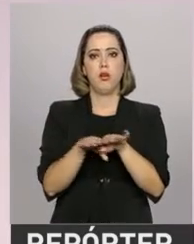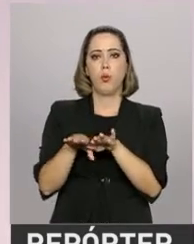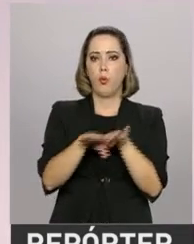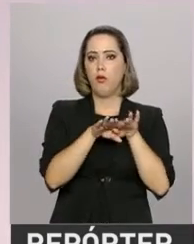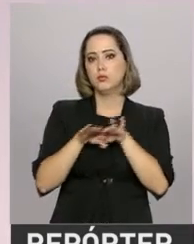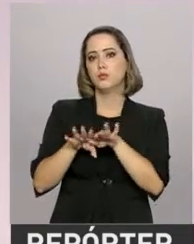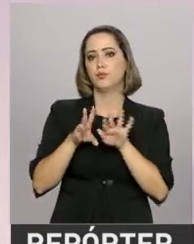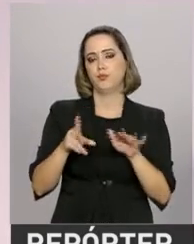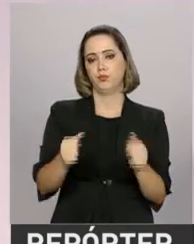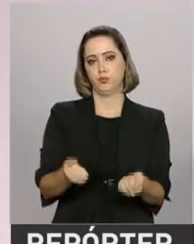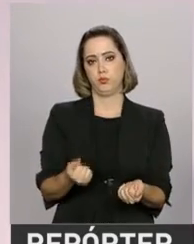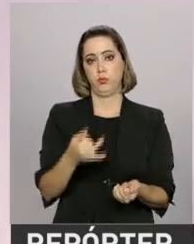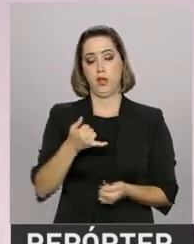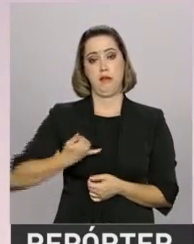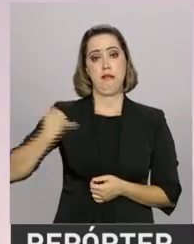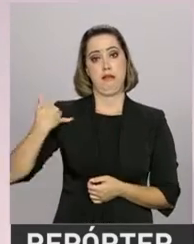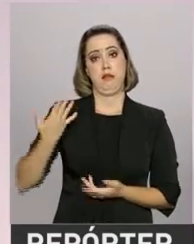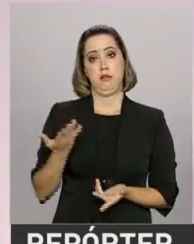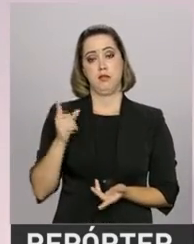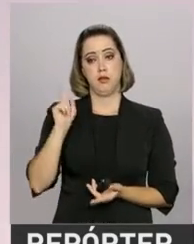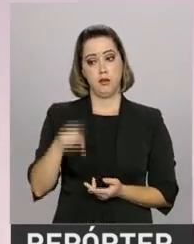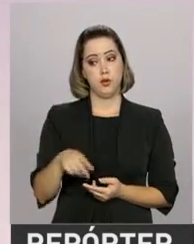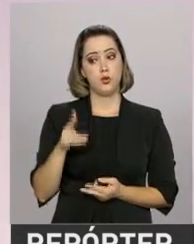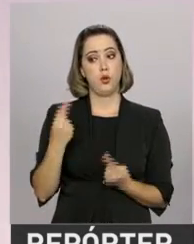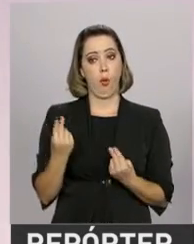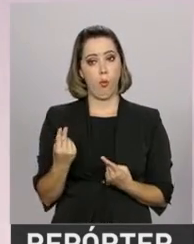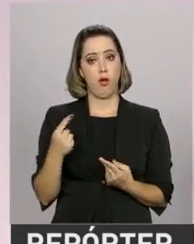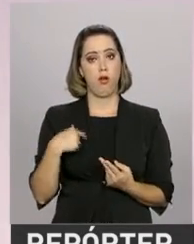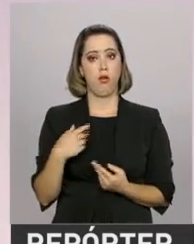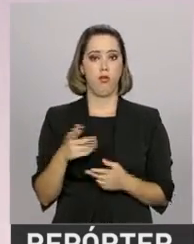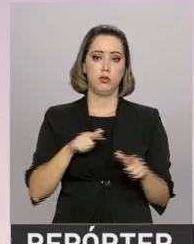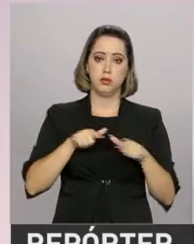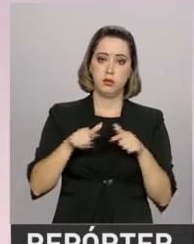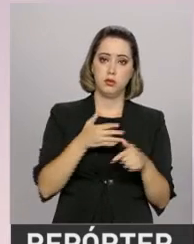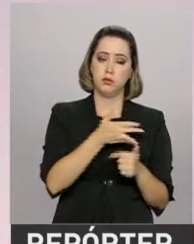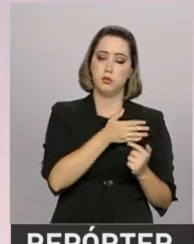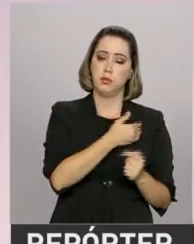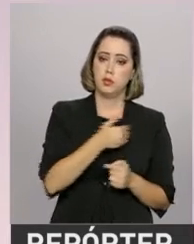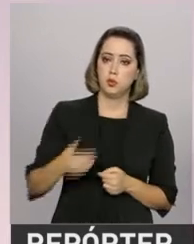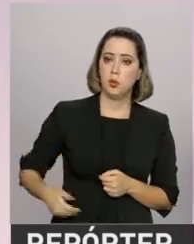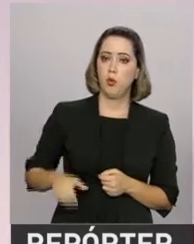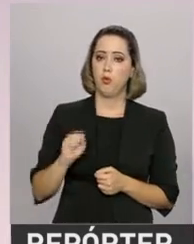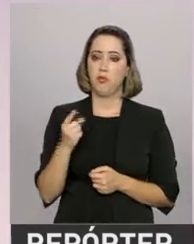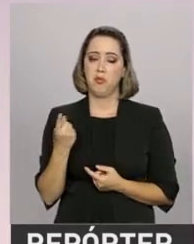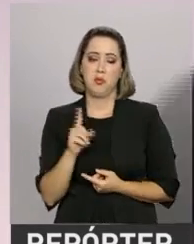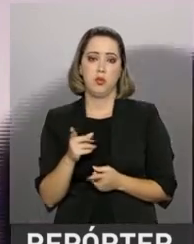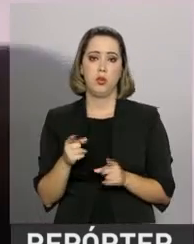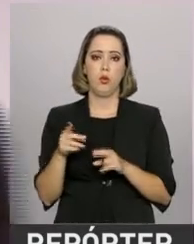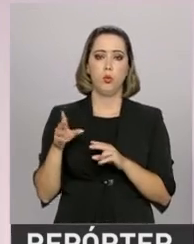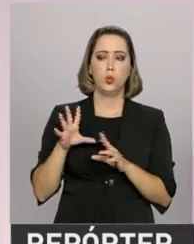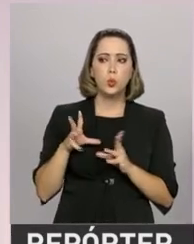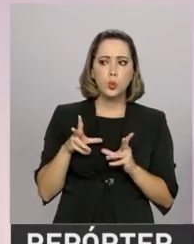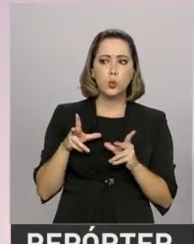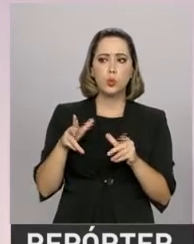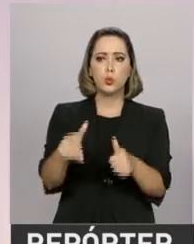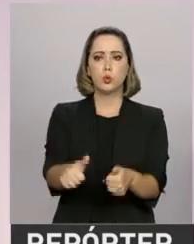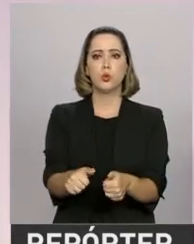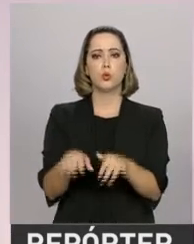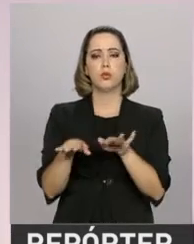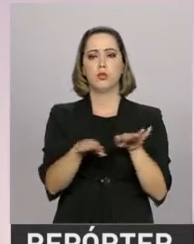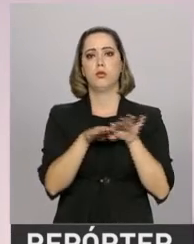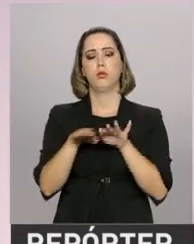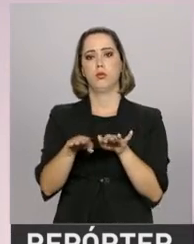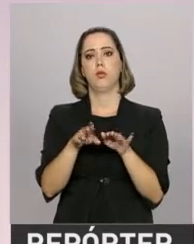Então, a idade de aposentadoria fica igual se você é servidor ou não é servidor. A fórmula de cálculo fica igual se é servidor ou não é